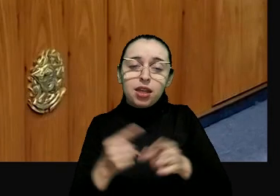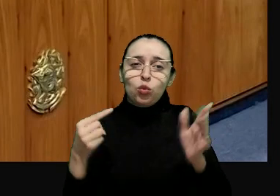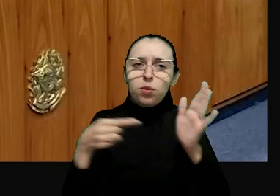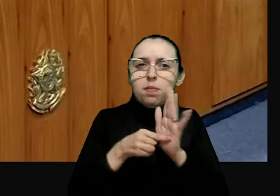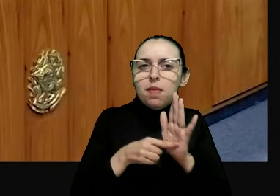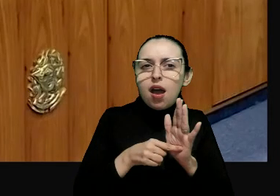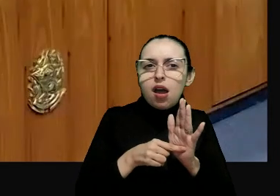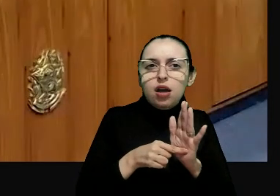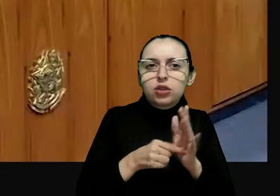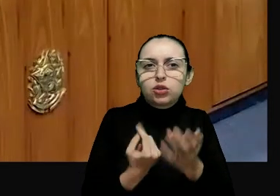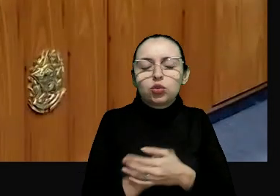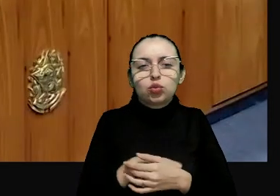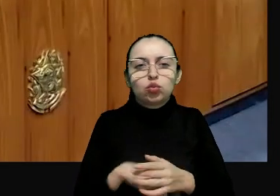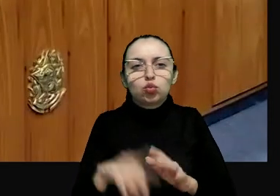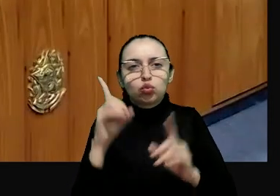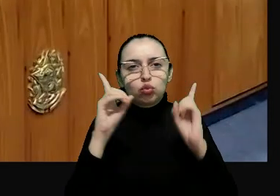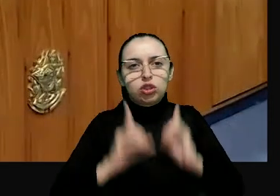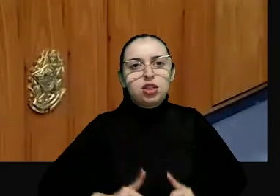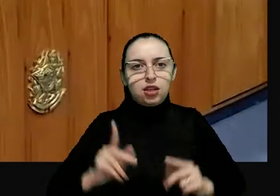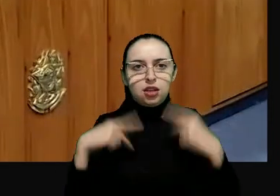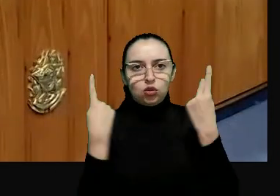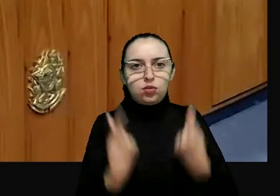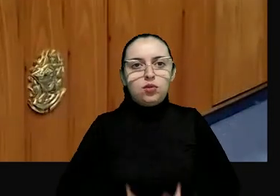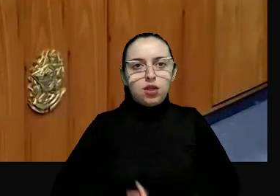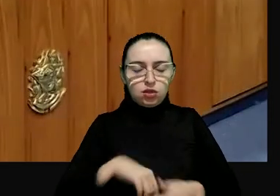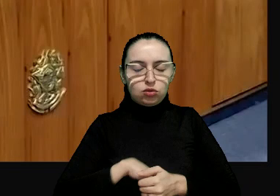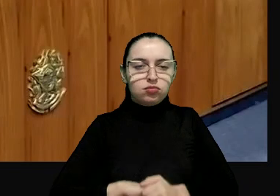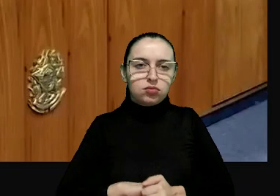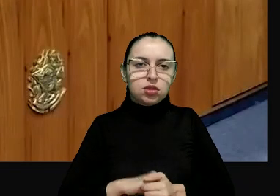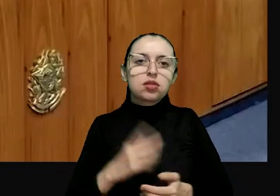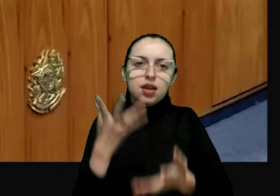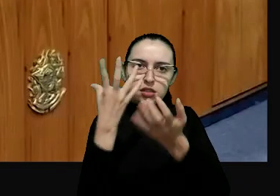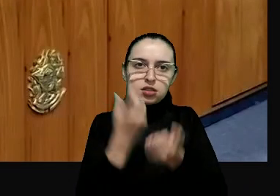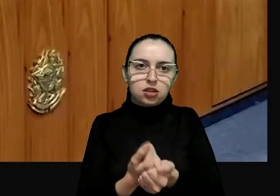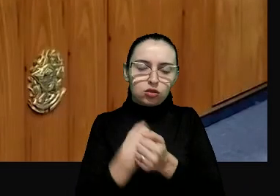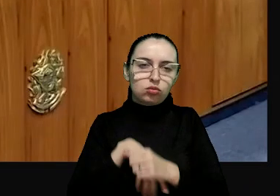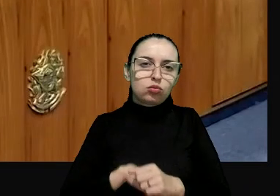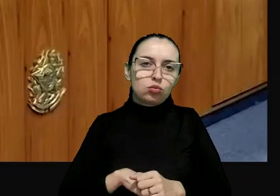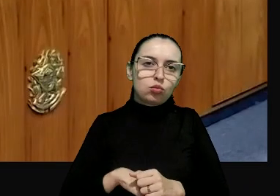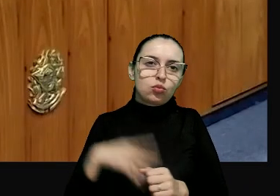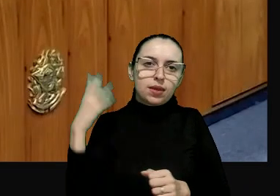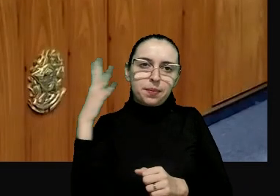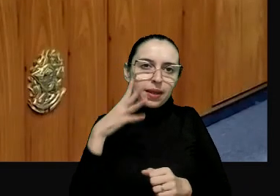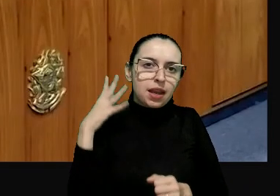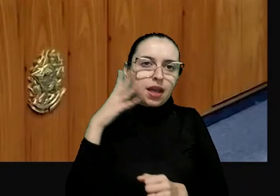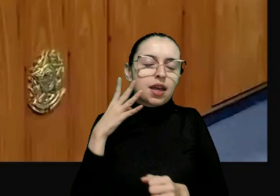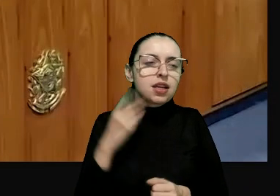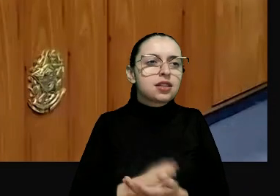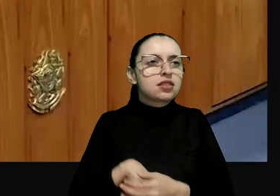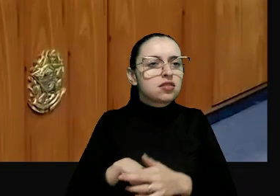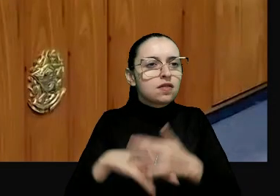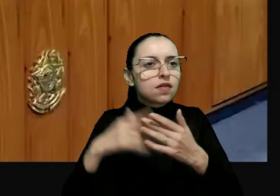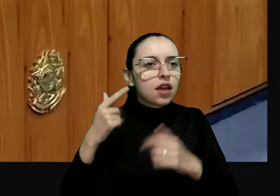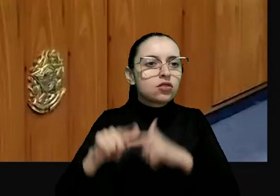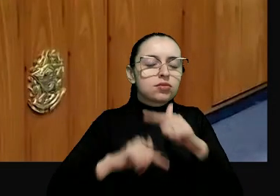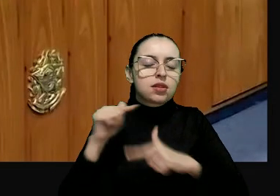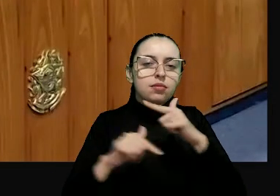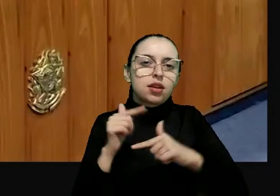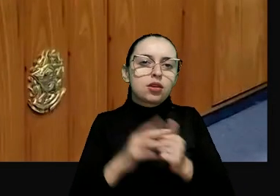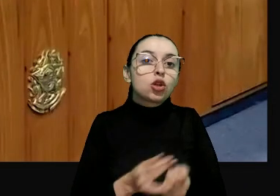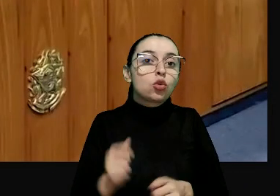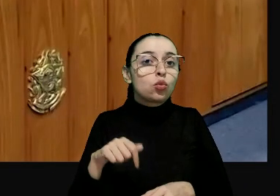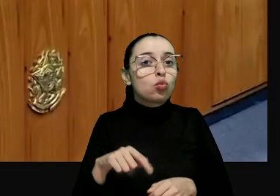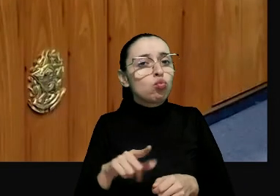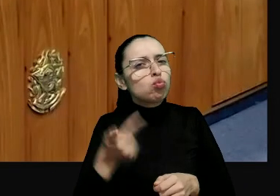TRF3 aderiu ao pacto numa cerimônia que tivemos com a presidência do Supremo e do Conselho Nacional de